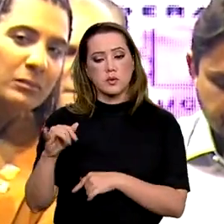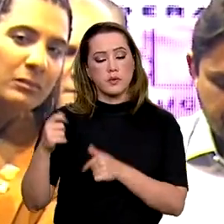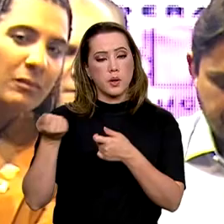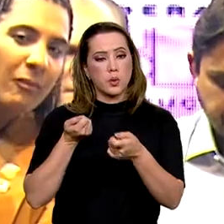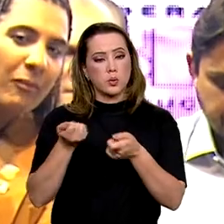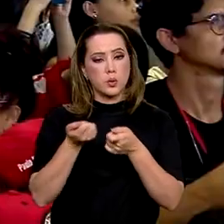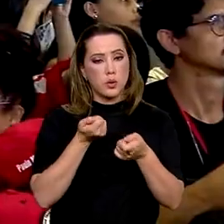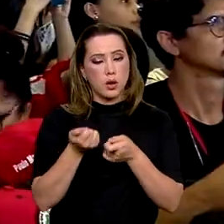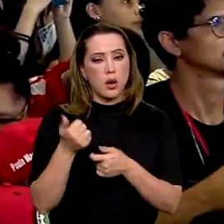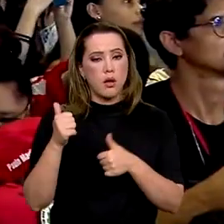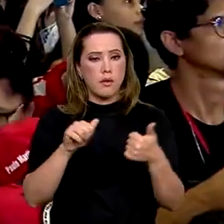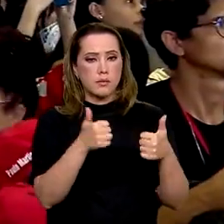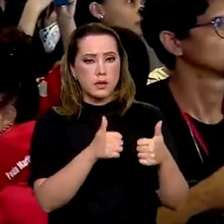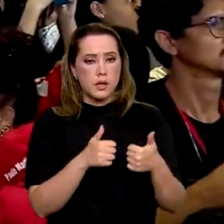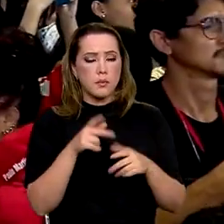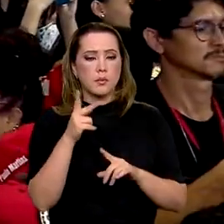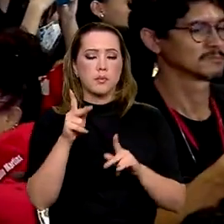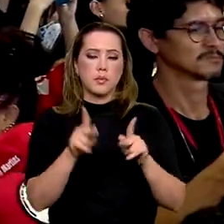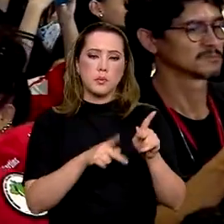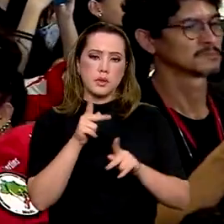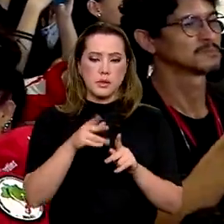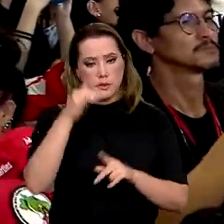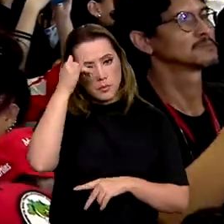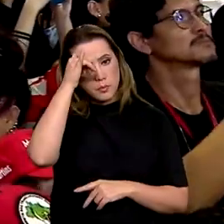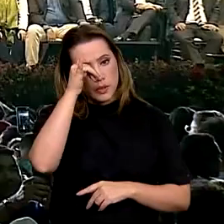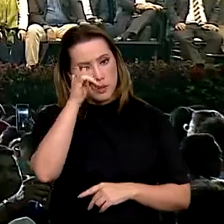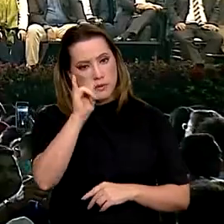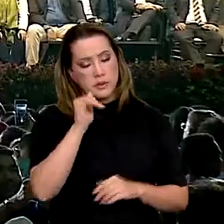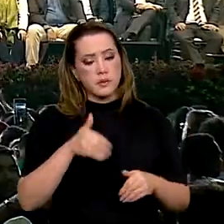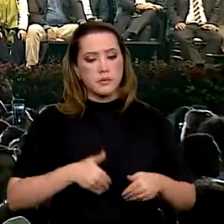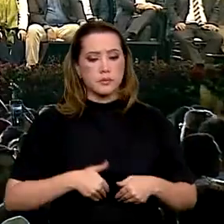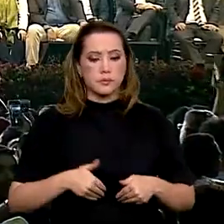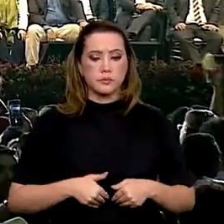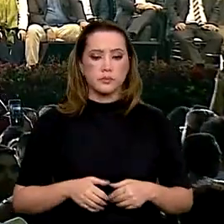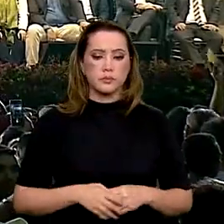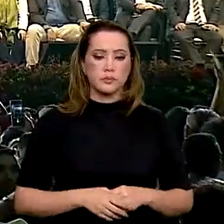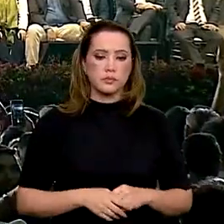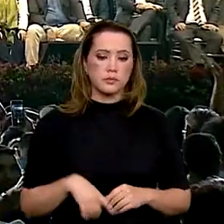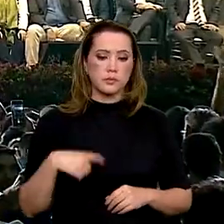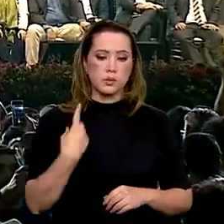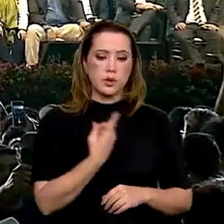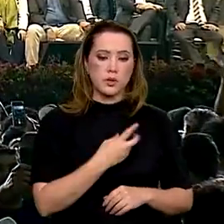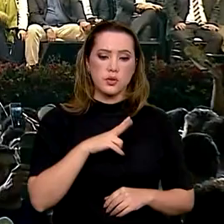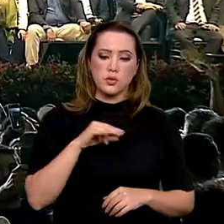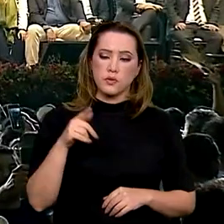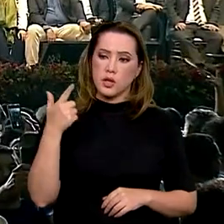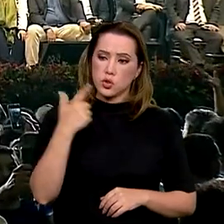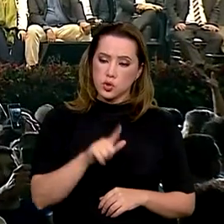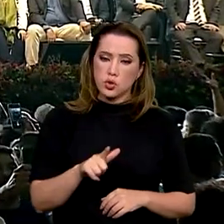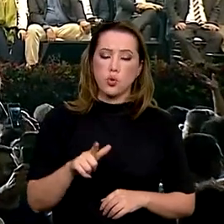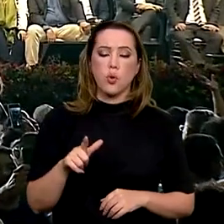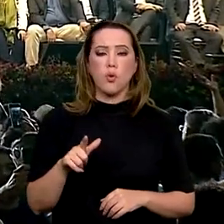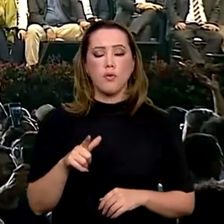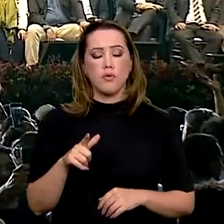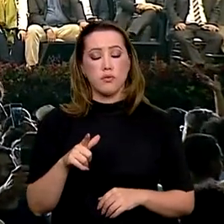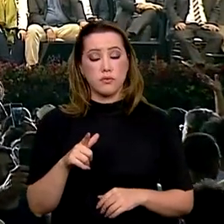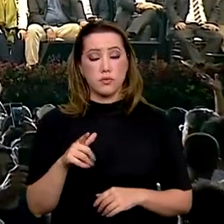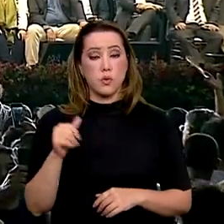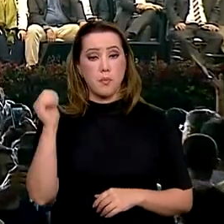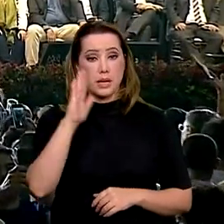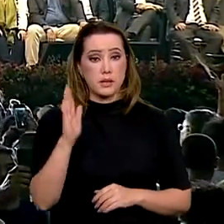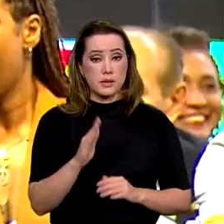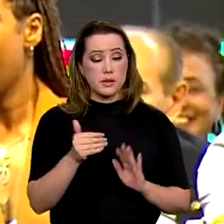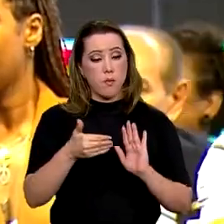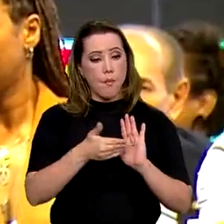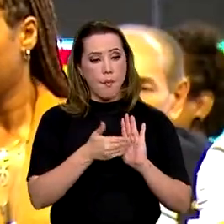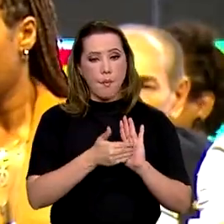e acompanhamento da população para combater a fome. Nós vamos de novo tirar o Brasil do mapa da